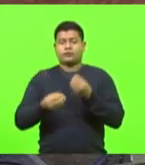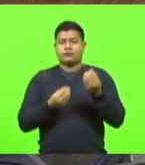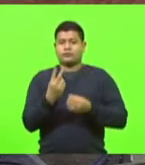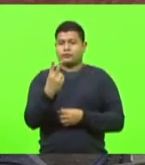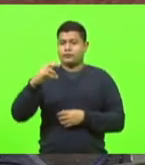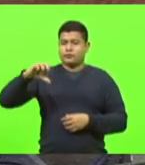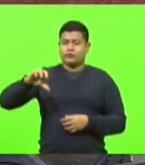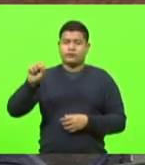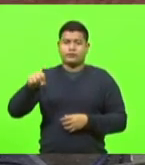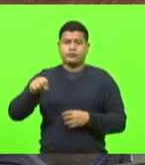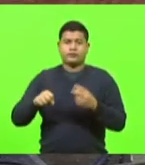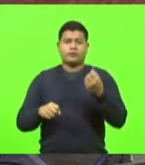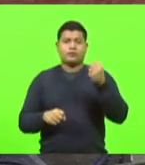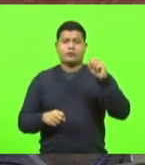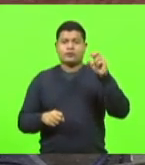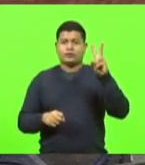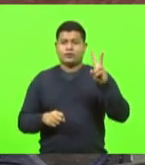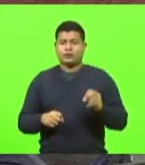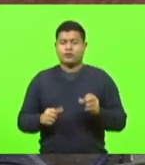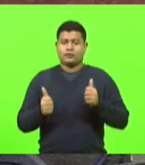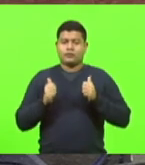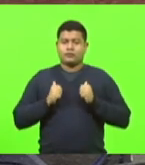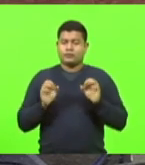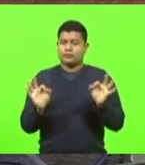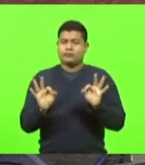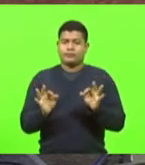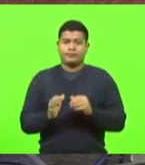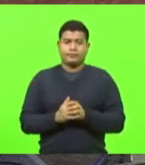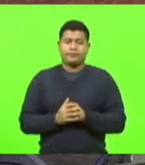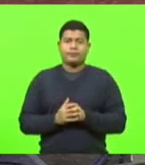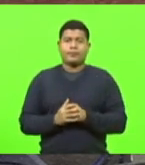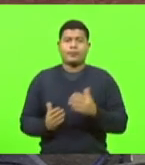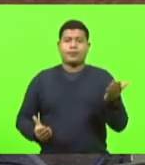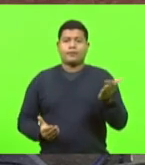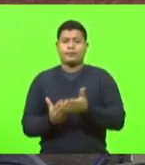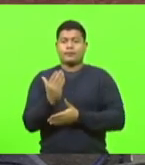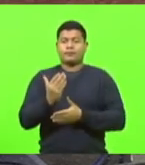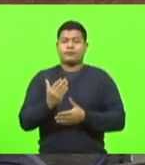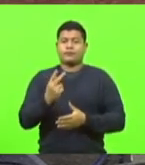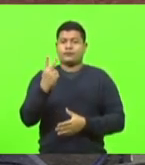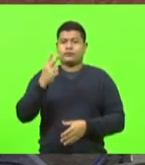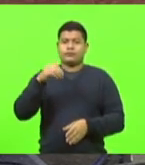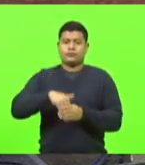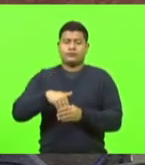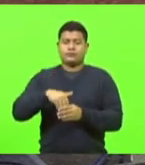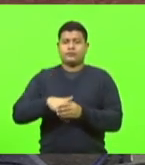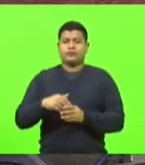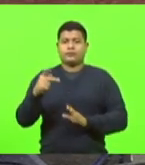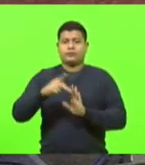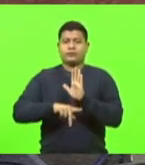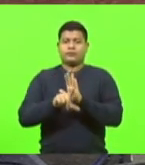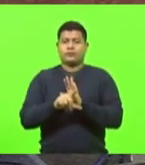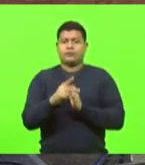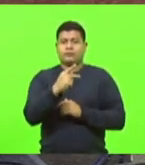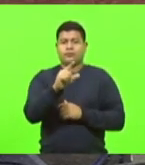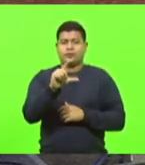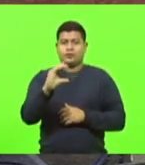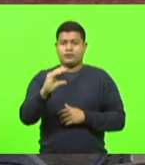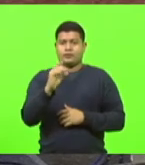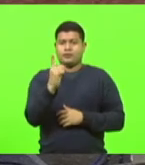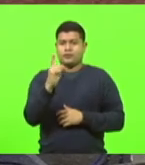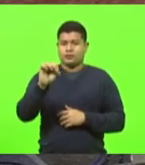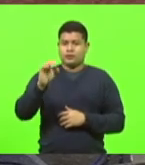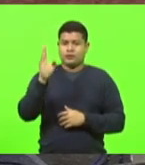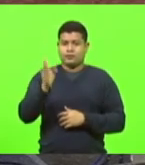8 votos não e nenhuma abstenção. Ainda foi aprovada em segundo turno o projeto de lei complementar nº 10,